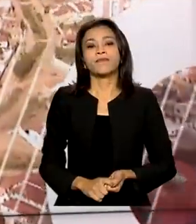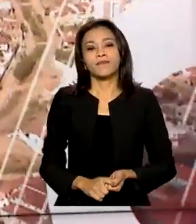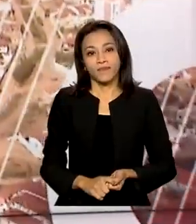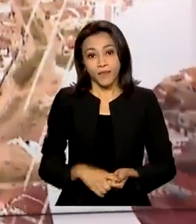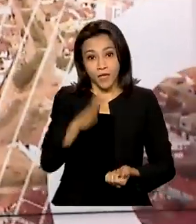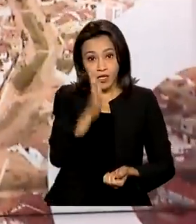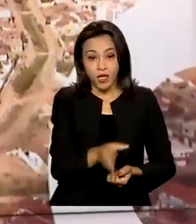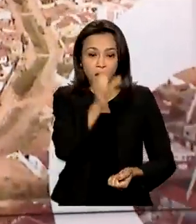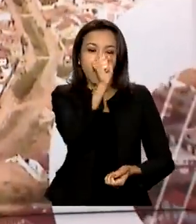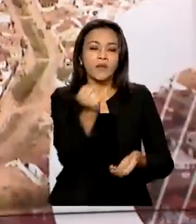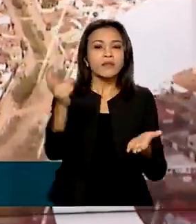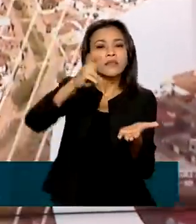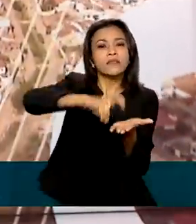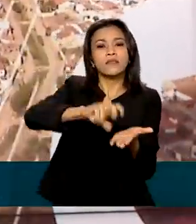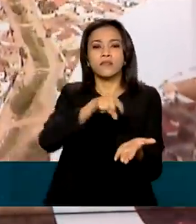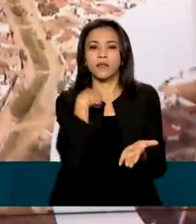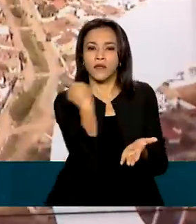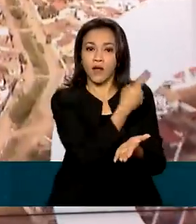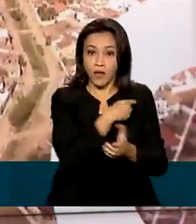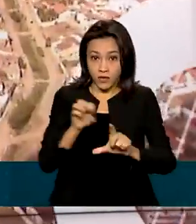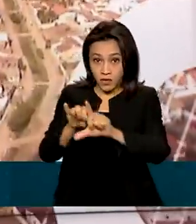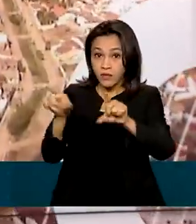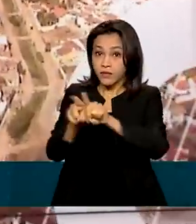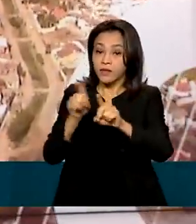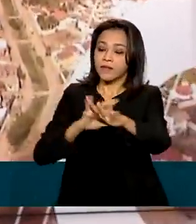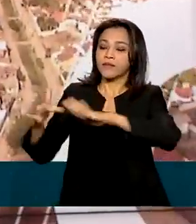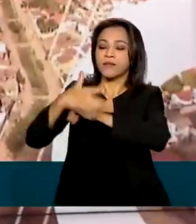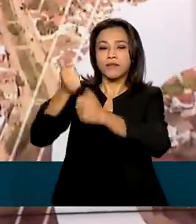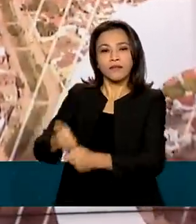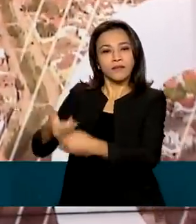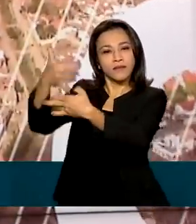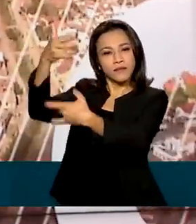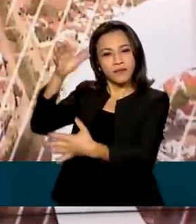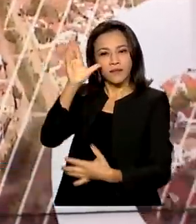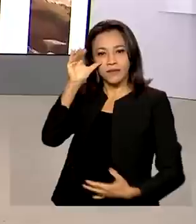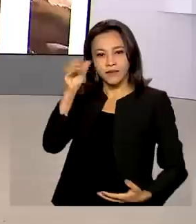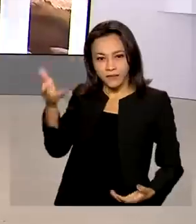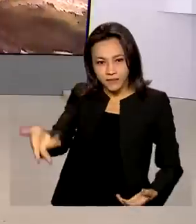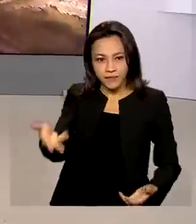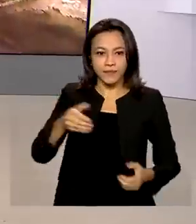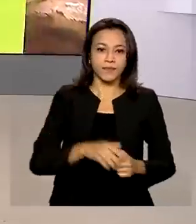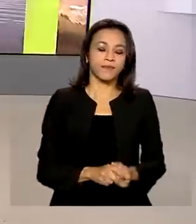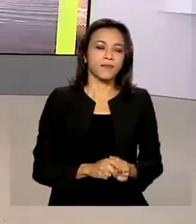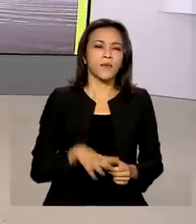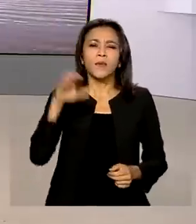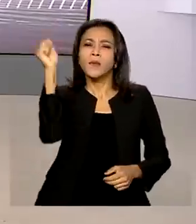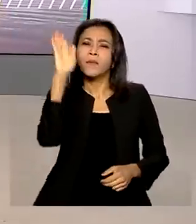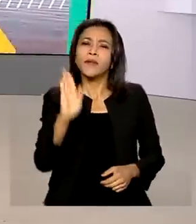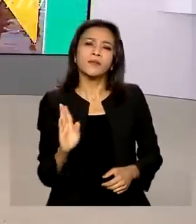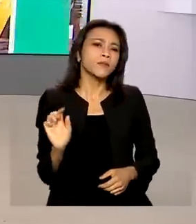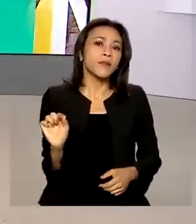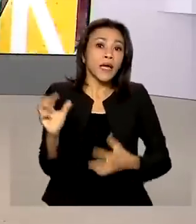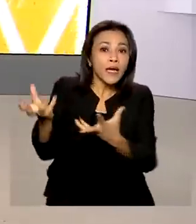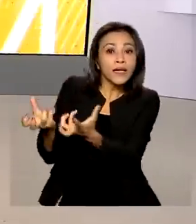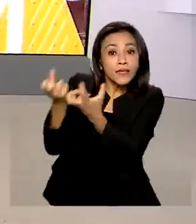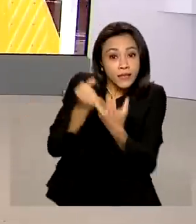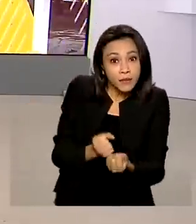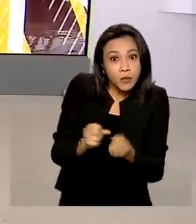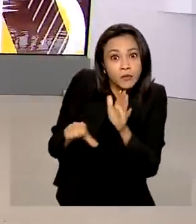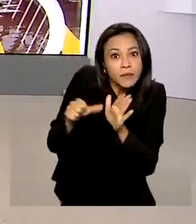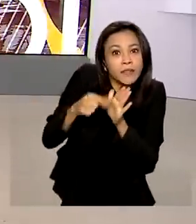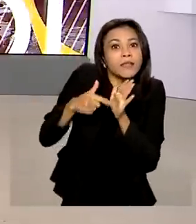São oito horas da manhã, estamos ao vivo também pelas redes sociais. O Brasil recebeu os primeiros